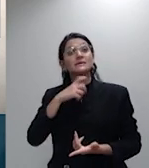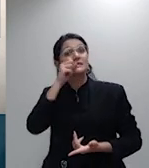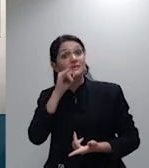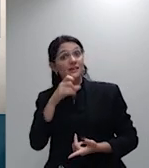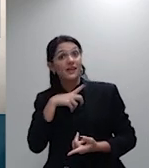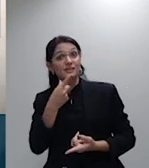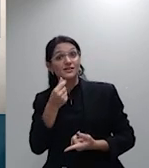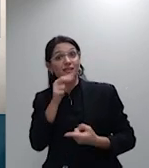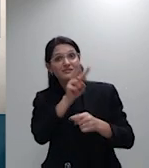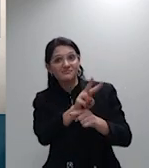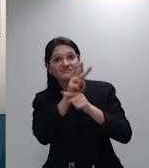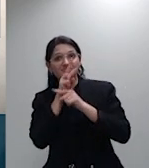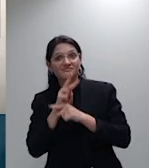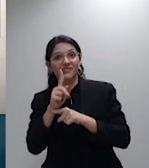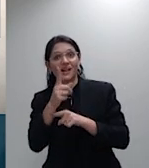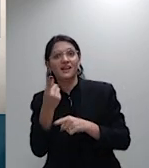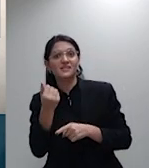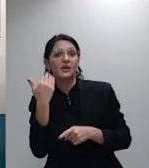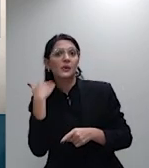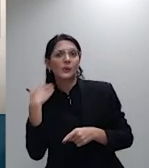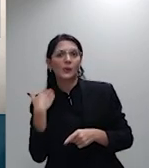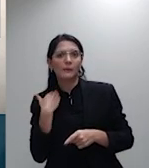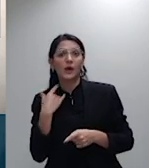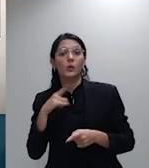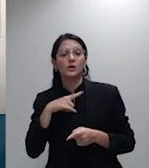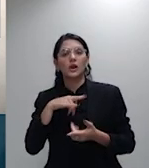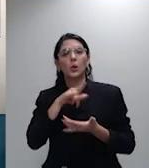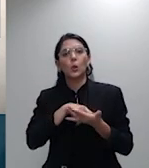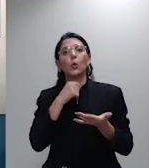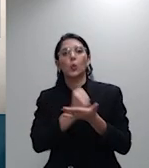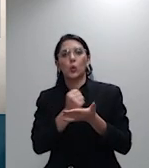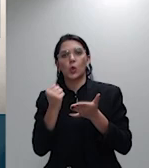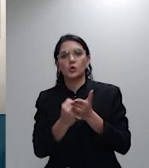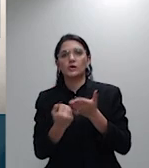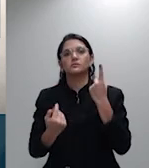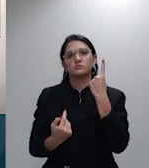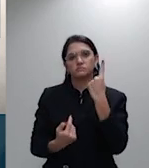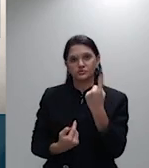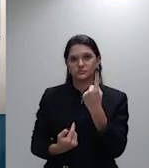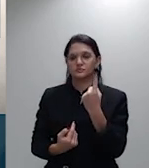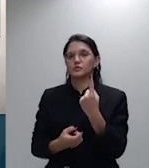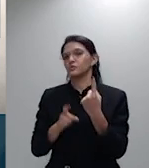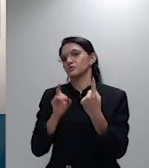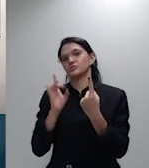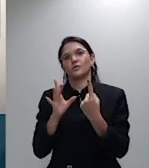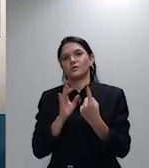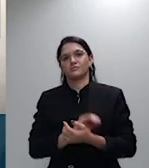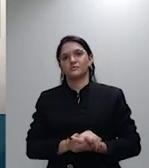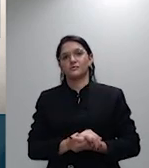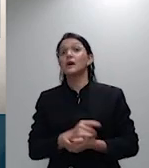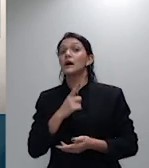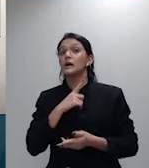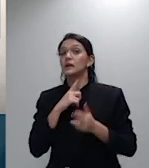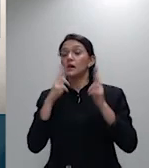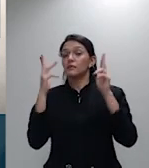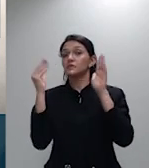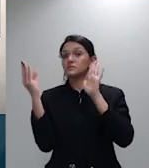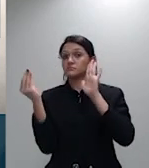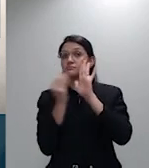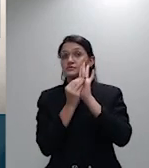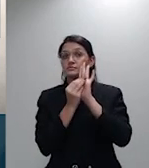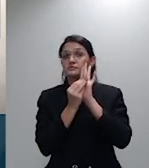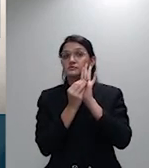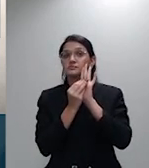unilateral, haja vista que, e cito aqui, entre aspas, a partir da